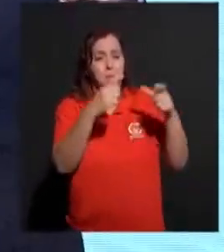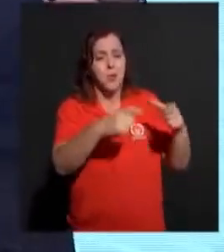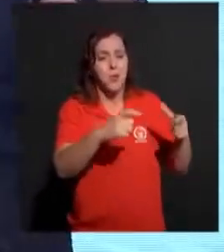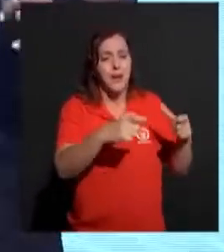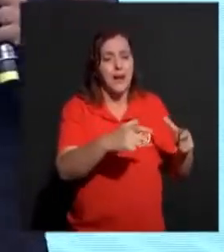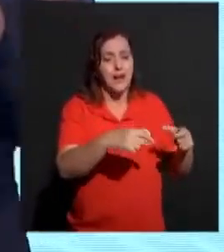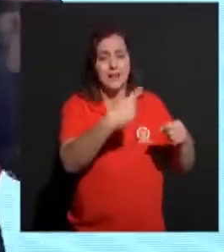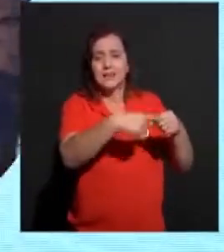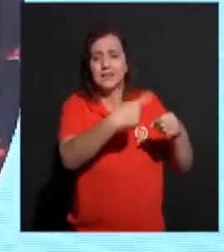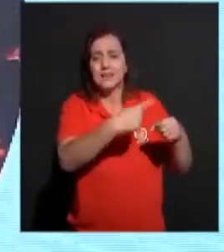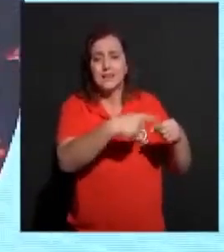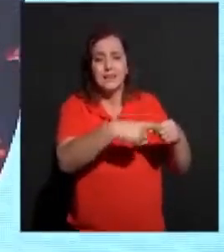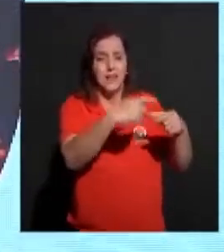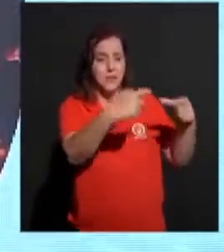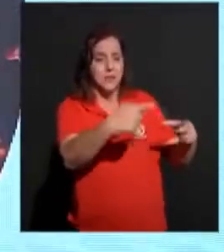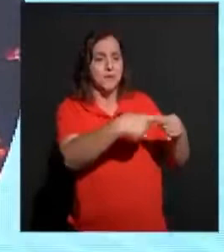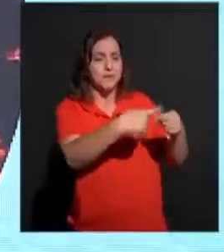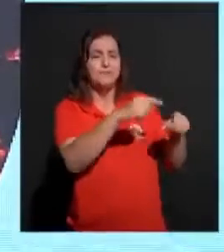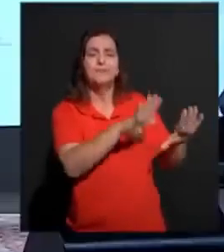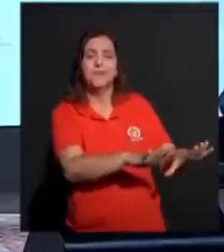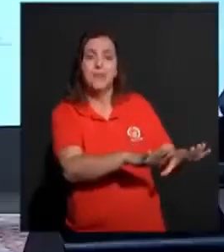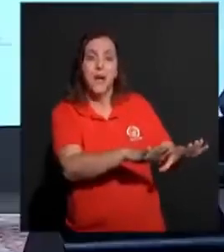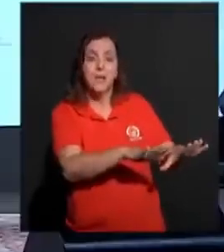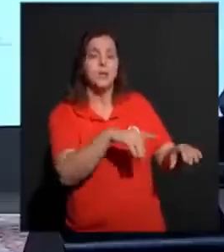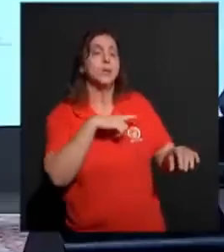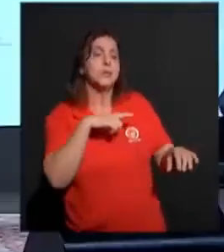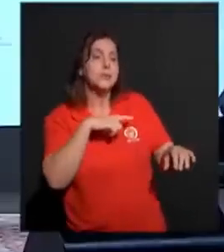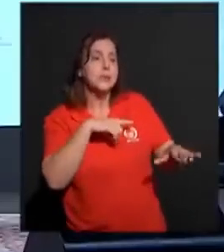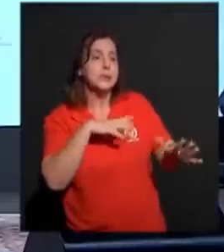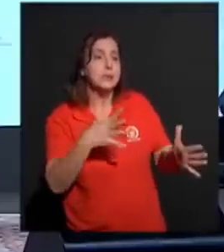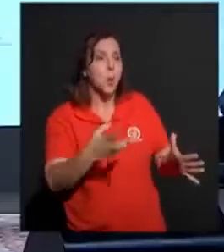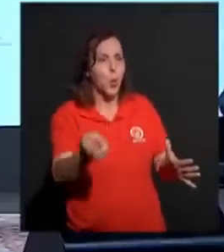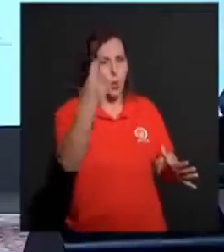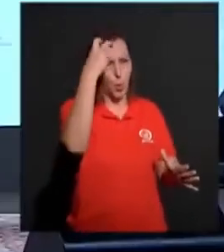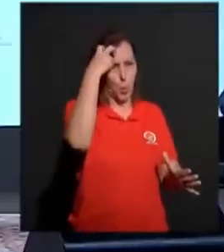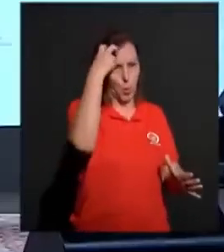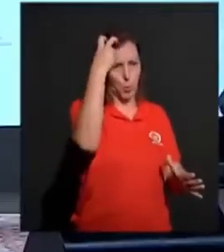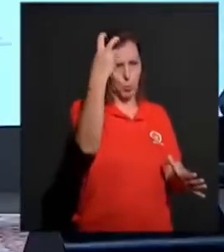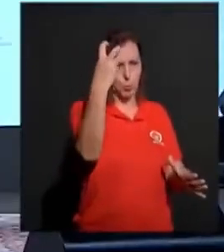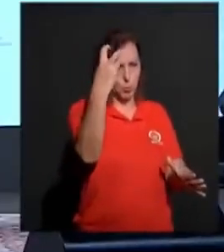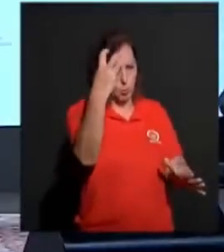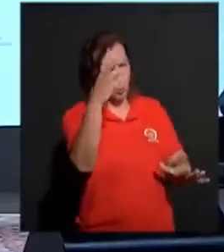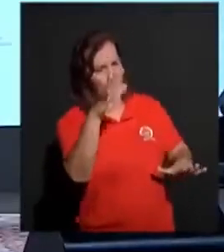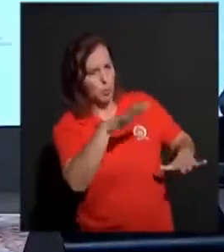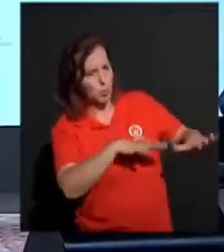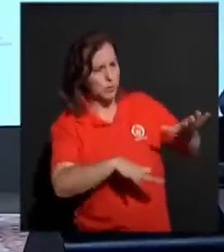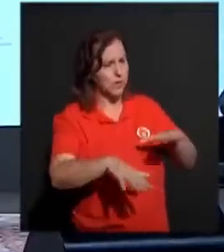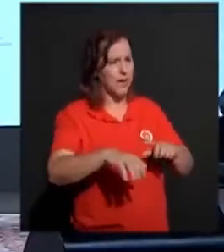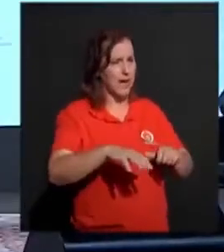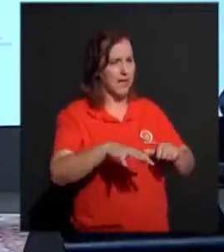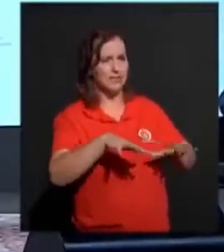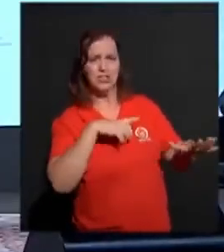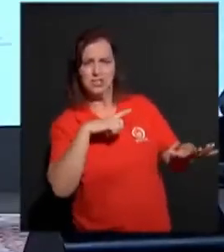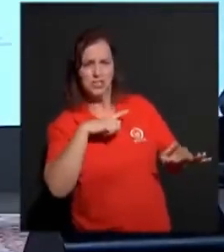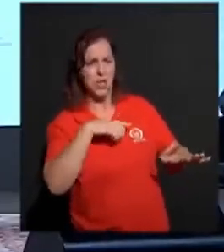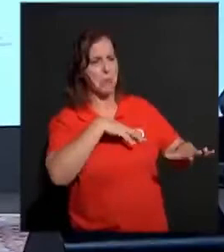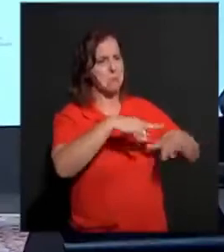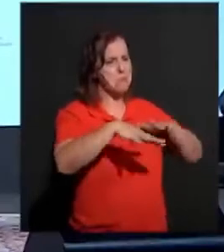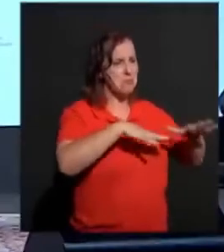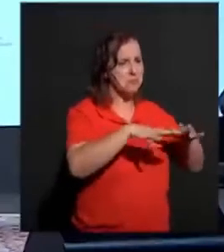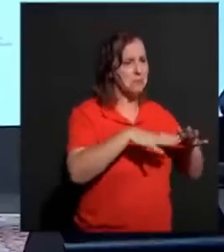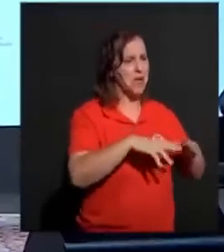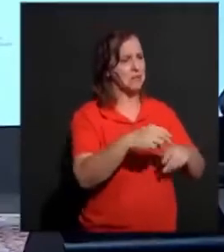tinha aquela cidade ser um lugar, talvez, movimentado culturalmente, pela sua logística ali, a igreja